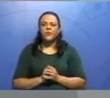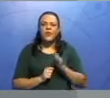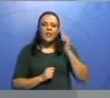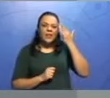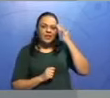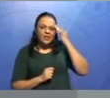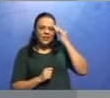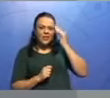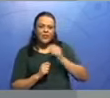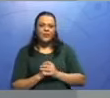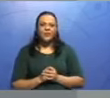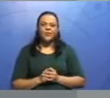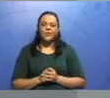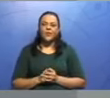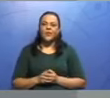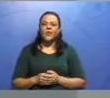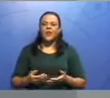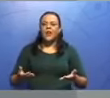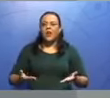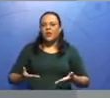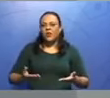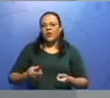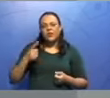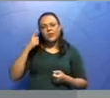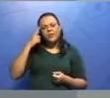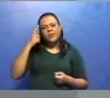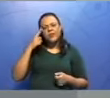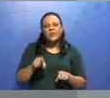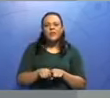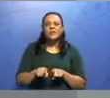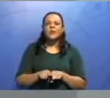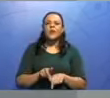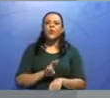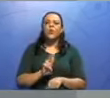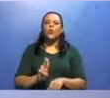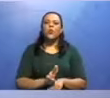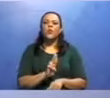Certo? Então, vamos pensar também sobre o uso da vírgula.